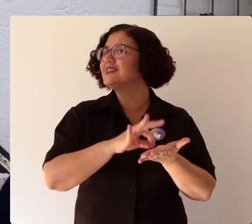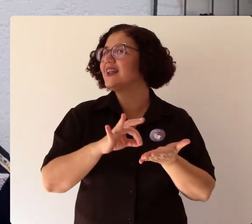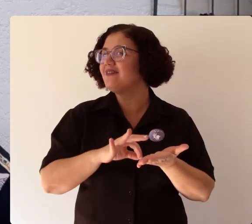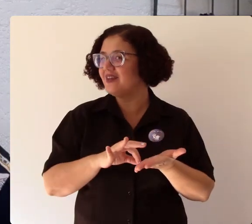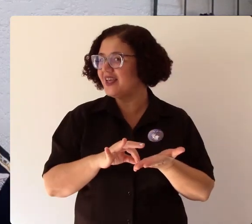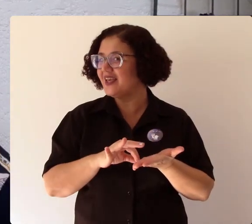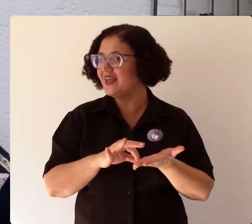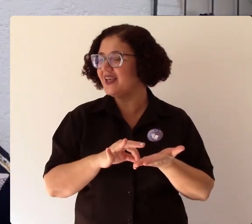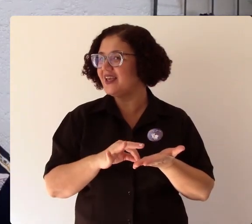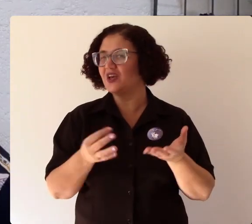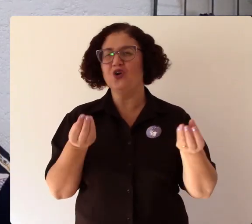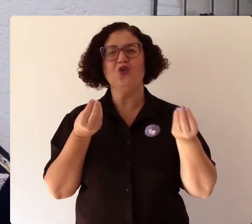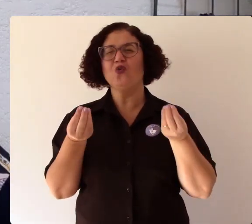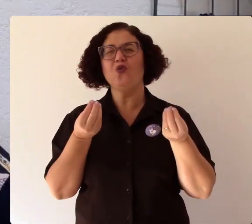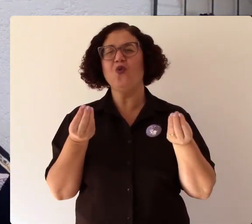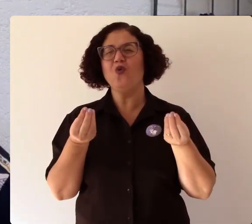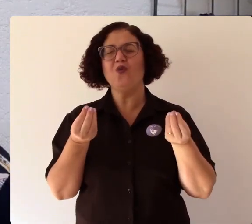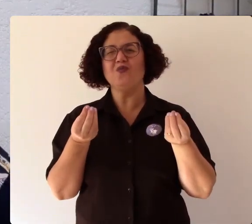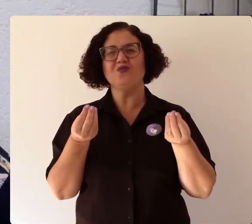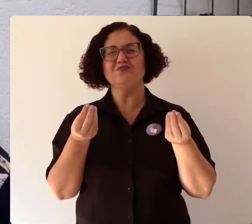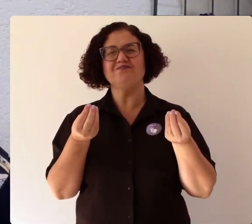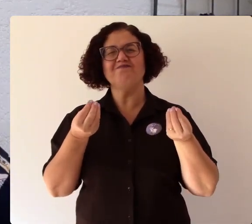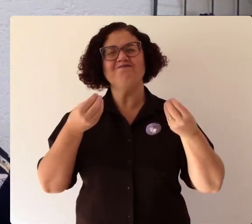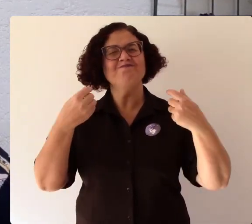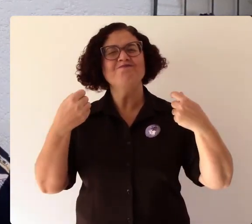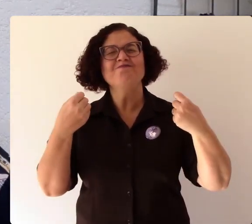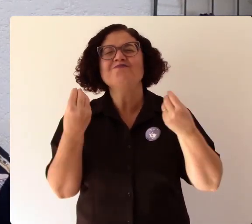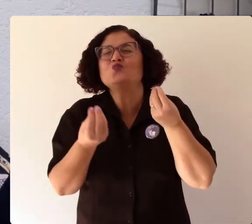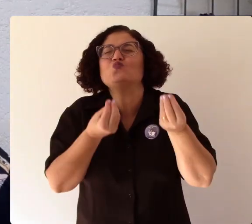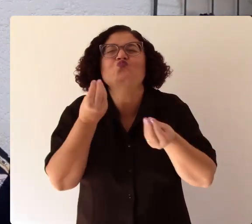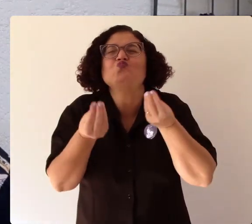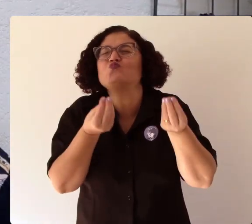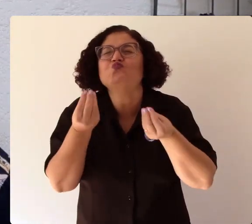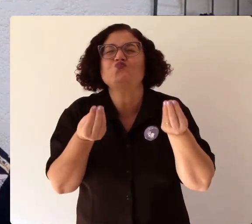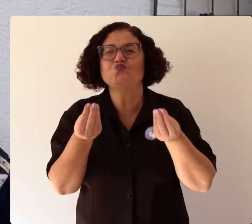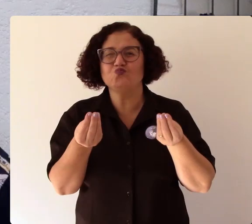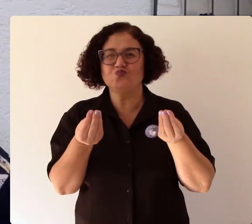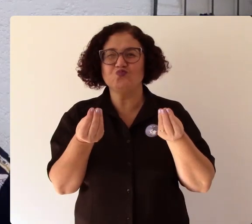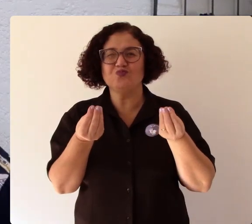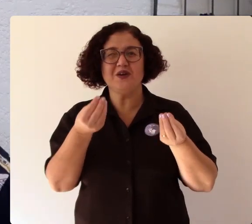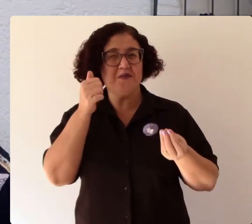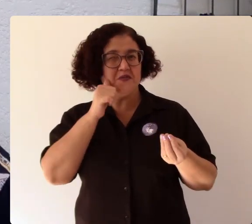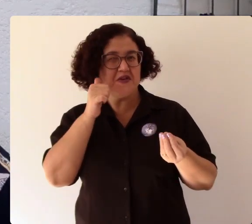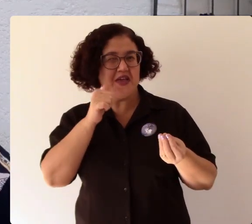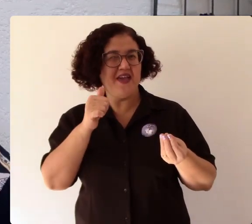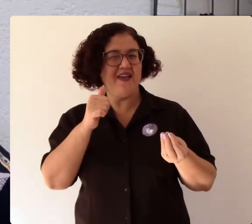que é a escrita, que é essa arte, da qual ela é mestre.